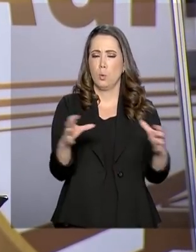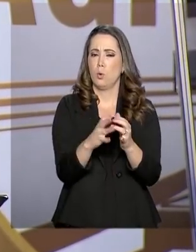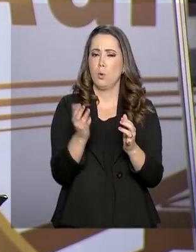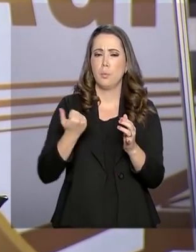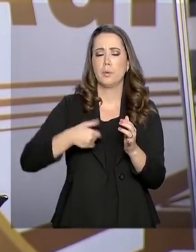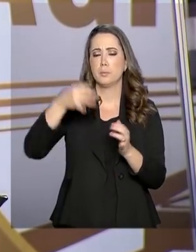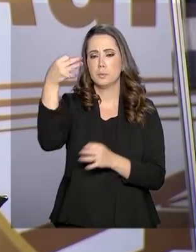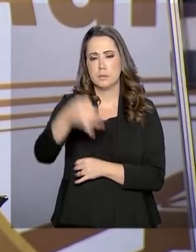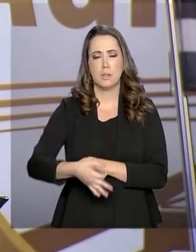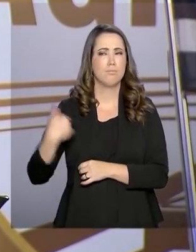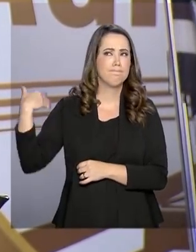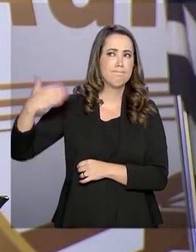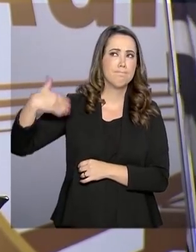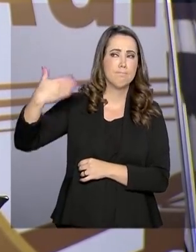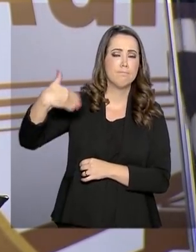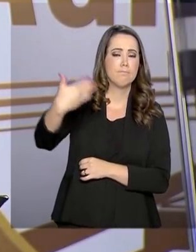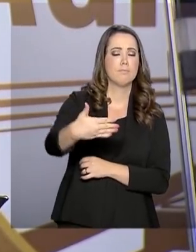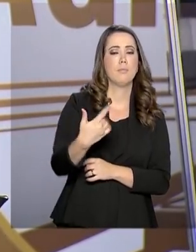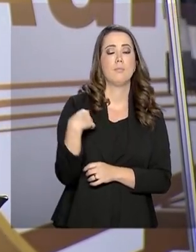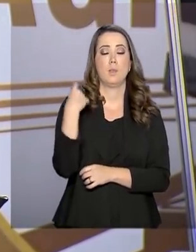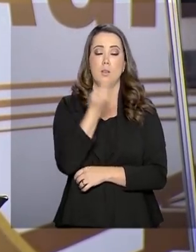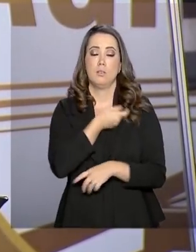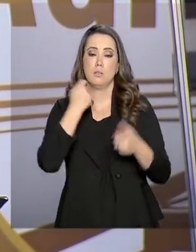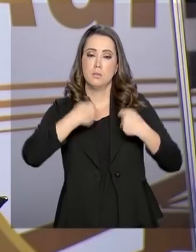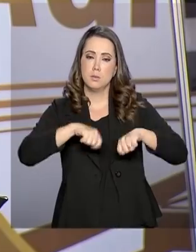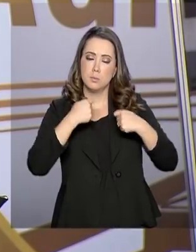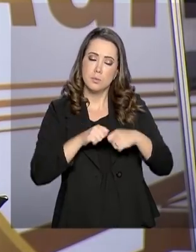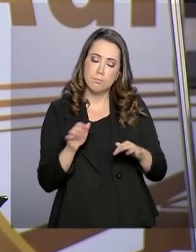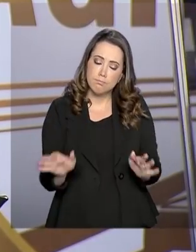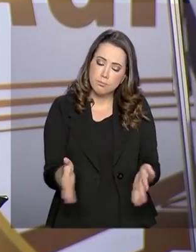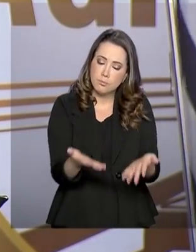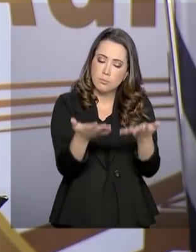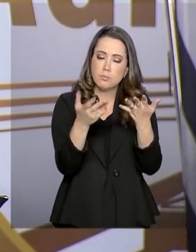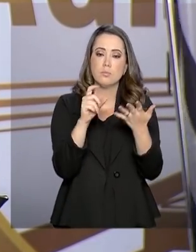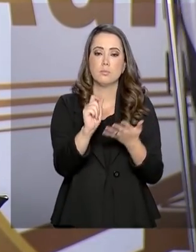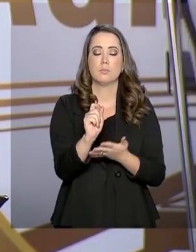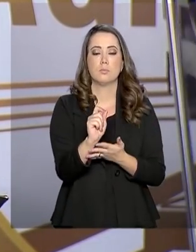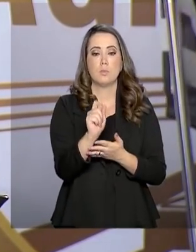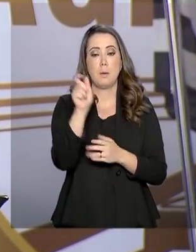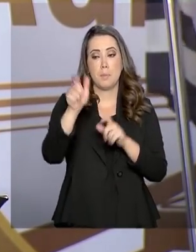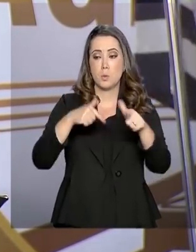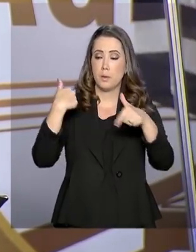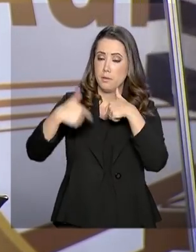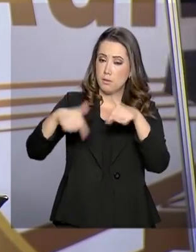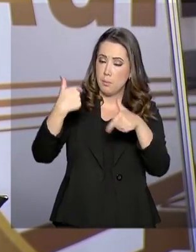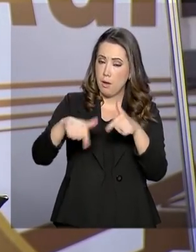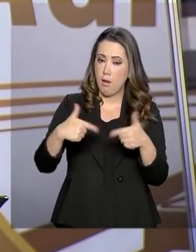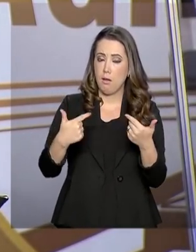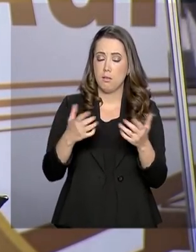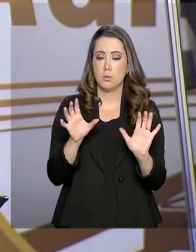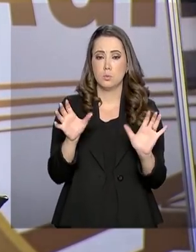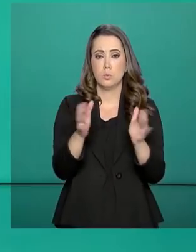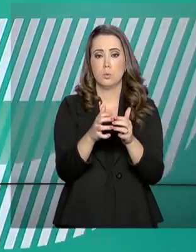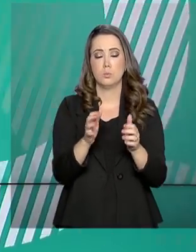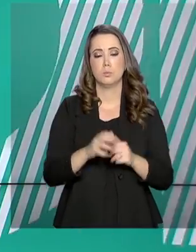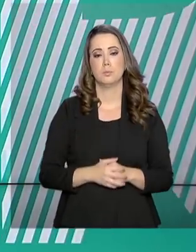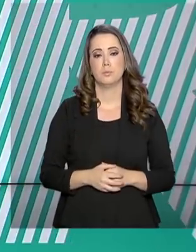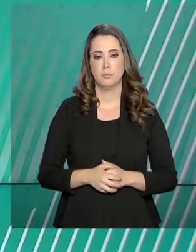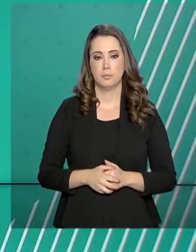está dando certo desde há muito. E nós devemos valorizar quem trabalha nessa área.